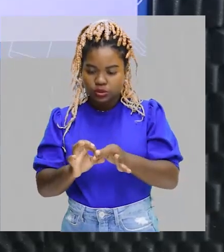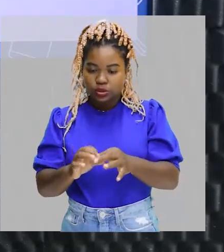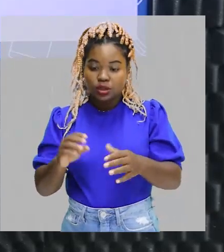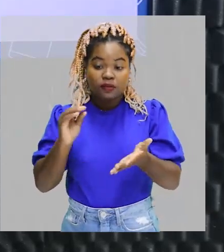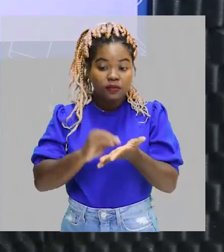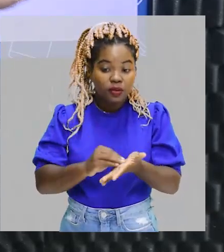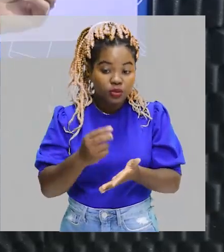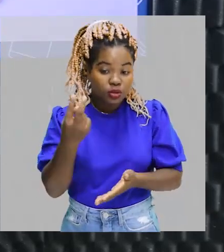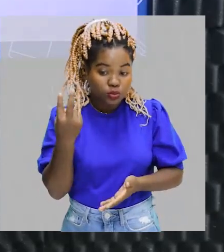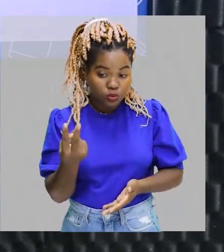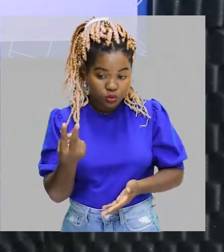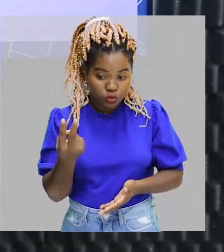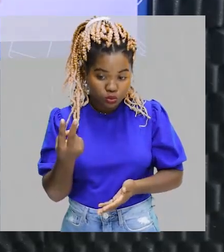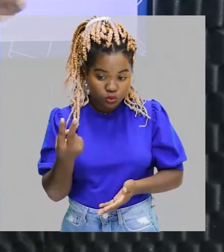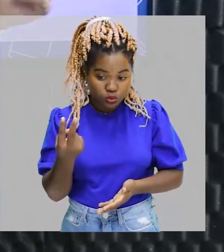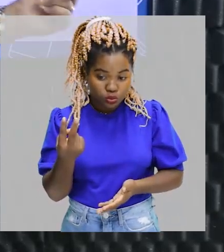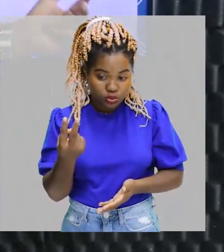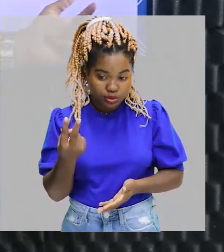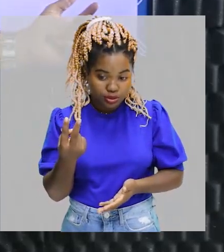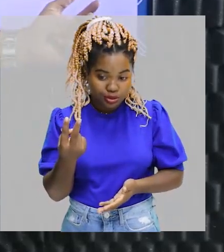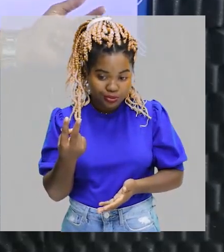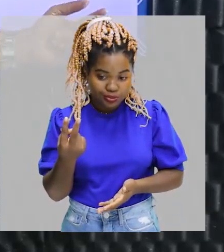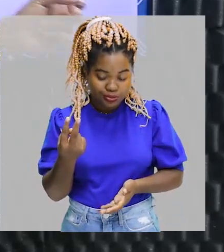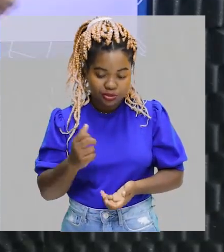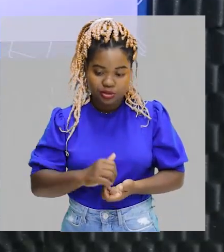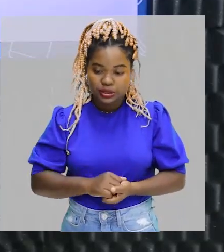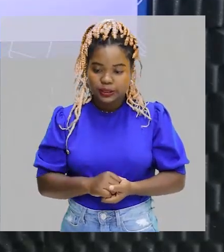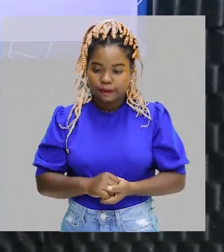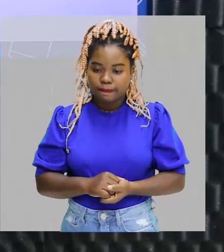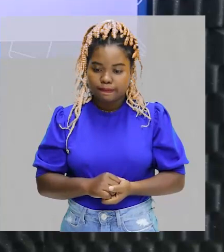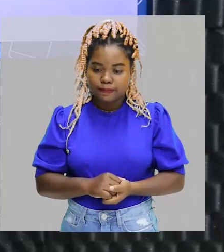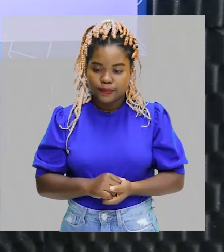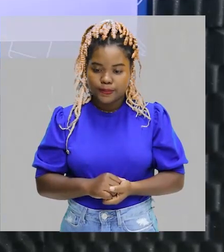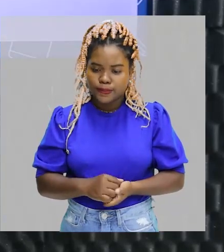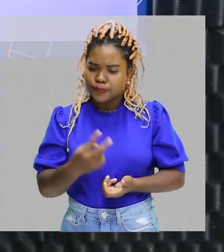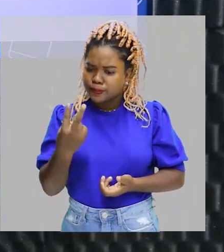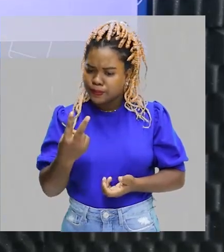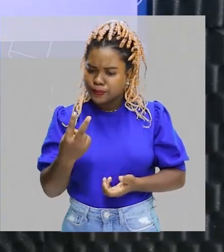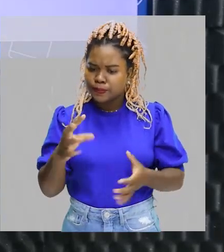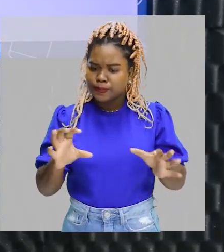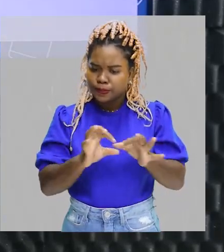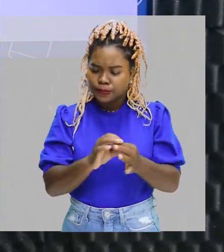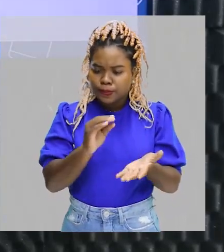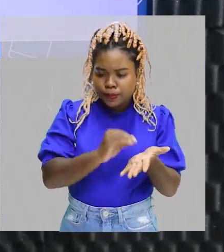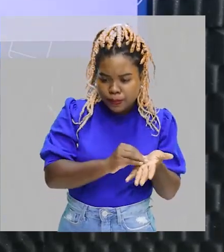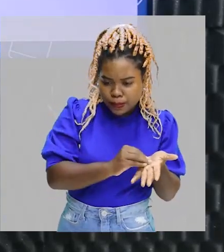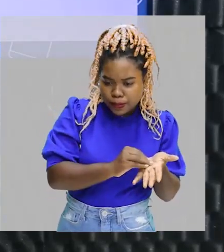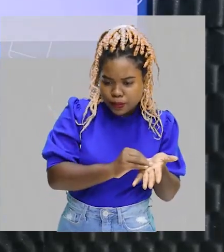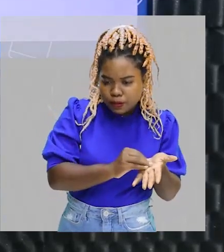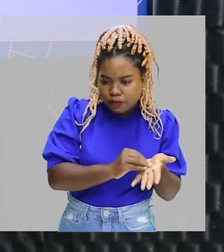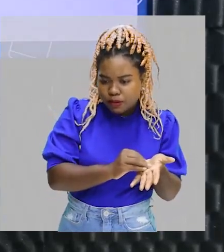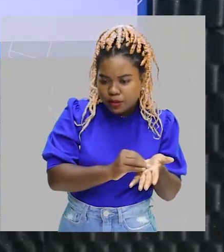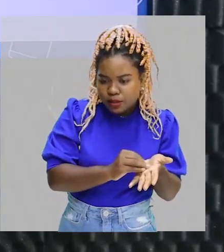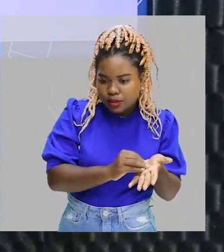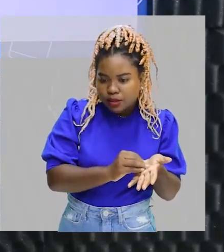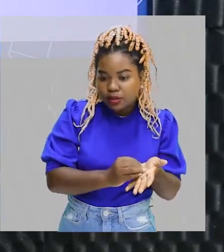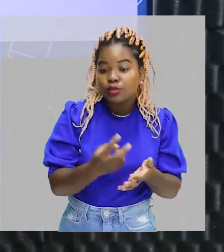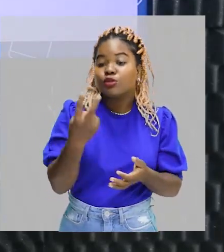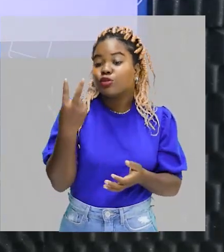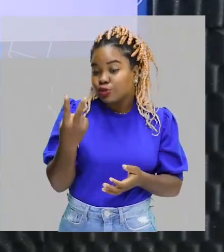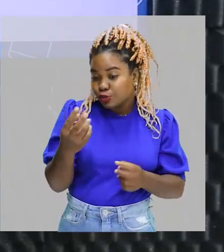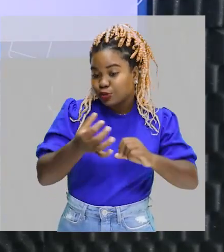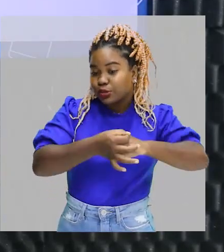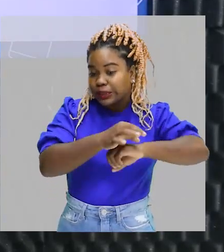Faltam duas para completar as quatro ligações. Essas duas ligações que faltam são dois